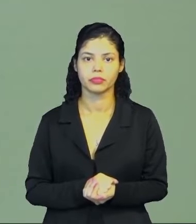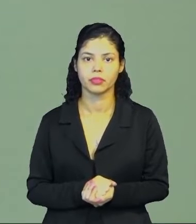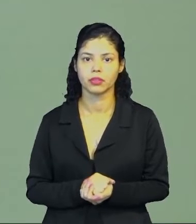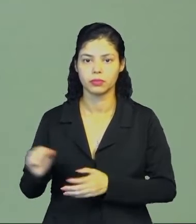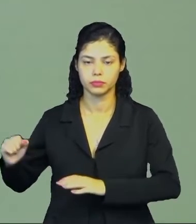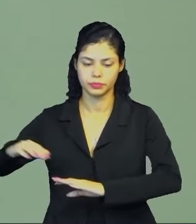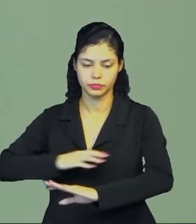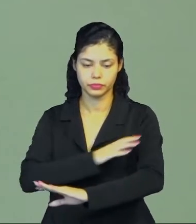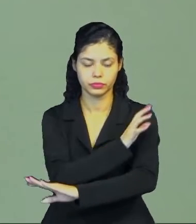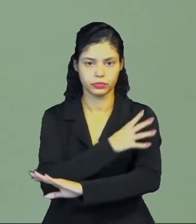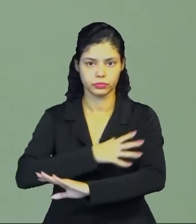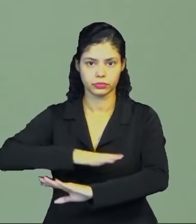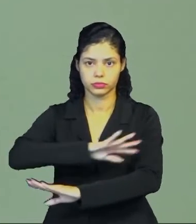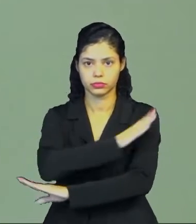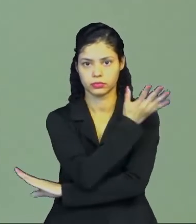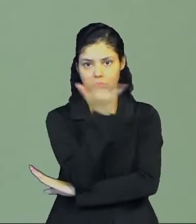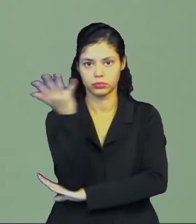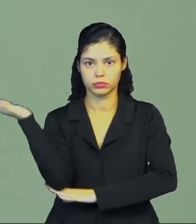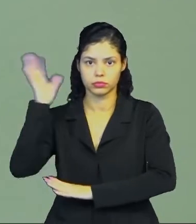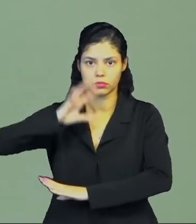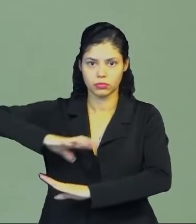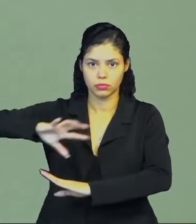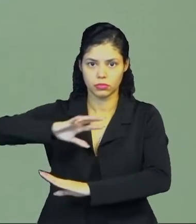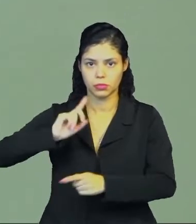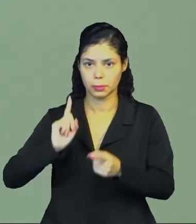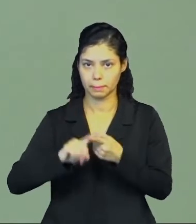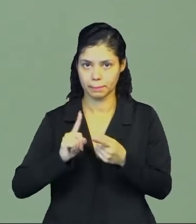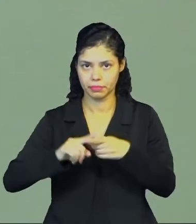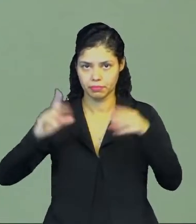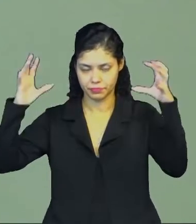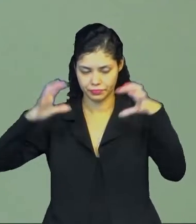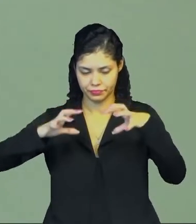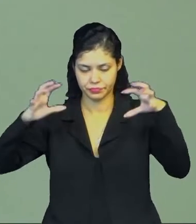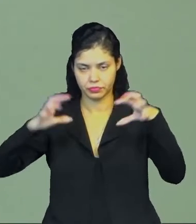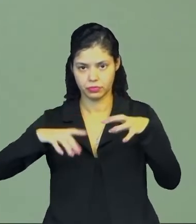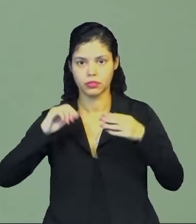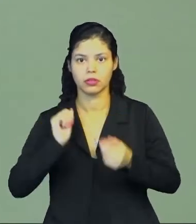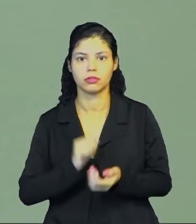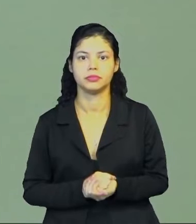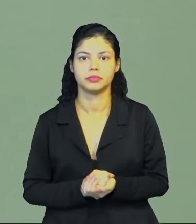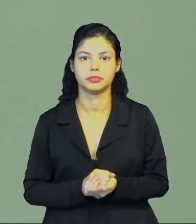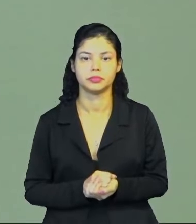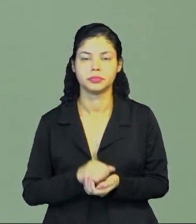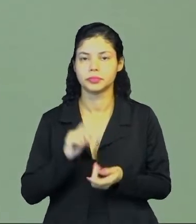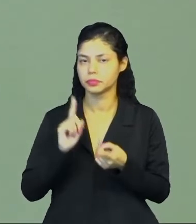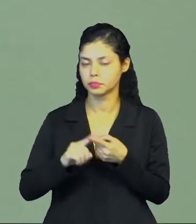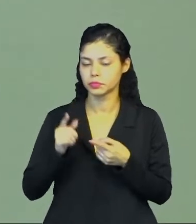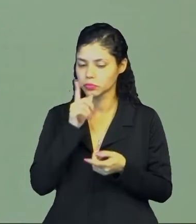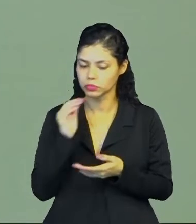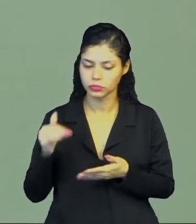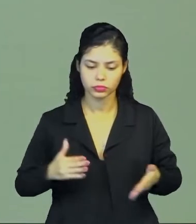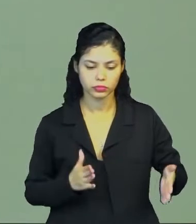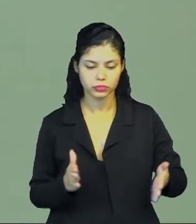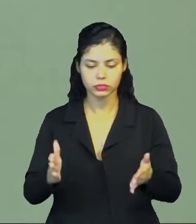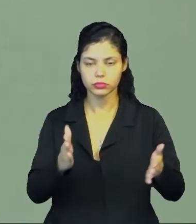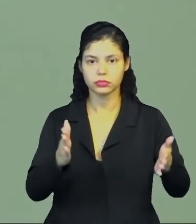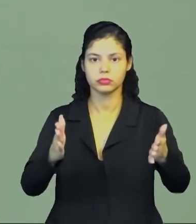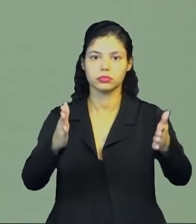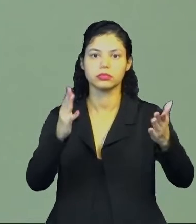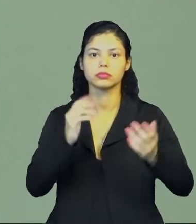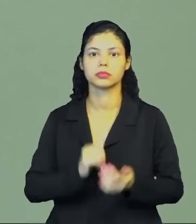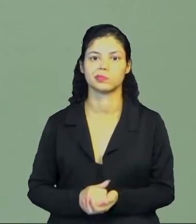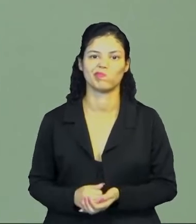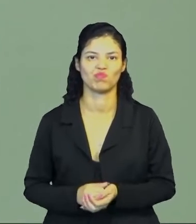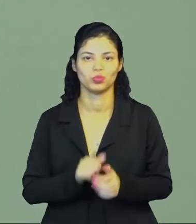ecológicas do mundo, O porquê da chuva, o porquê desse rio subir, né?